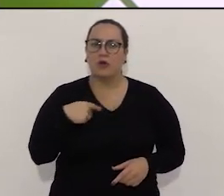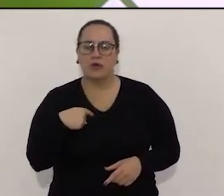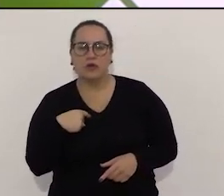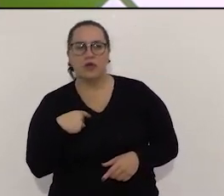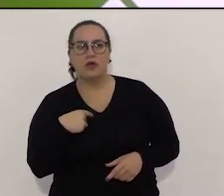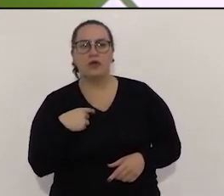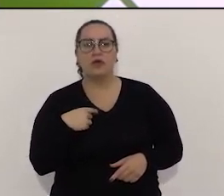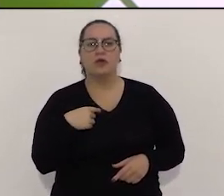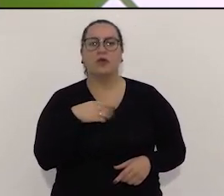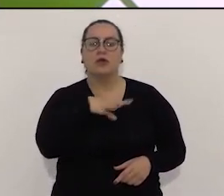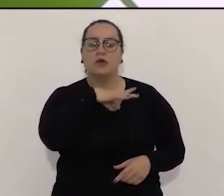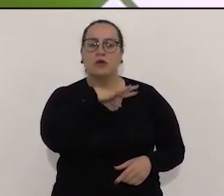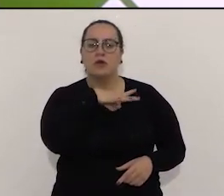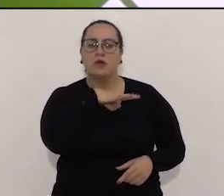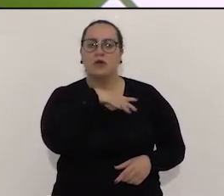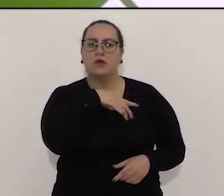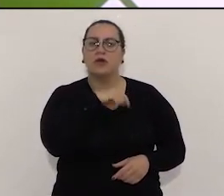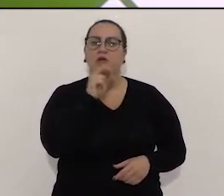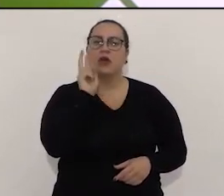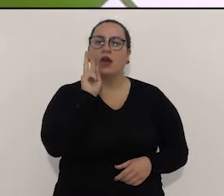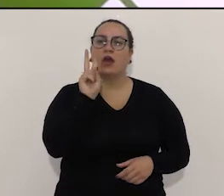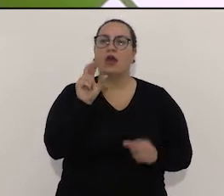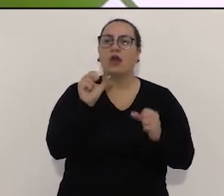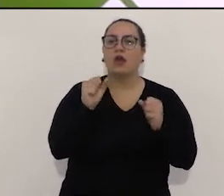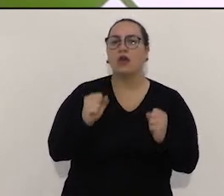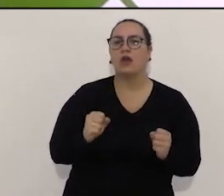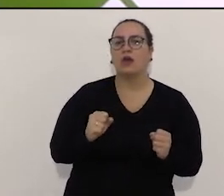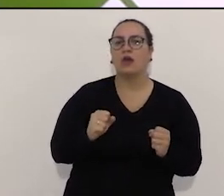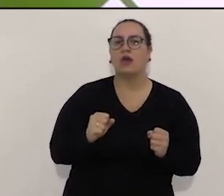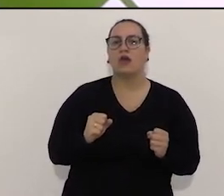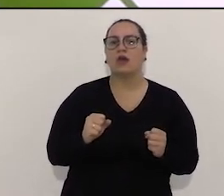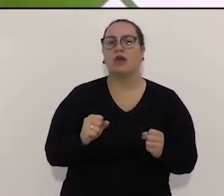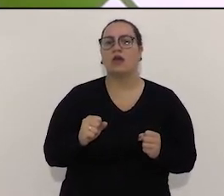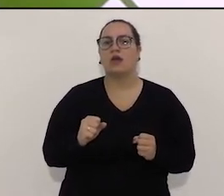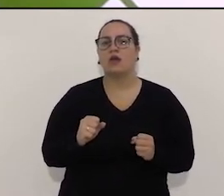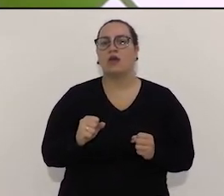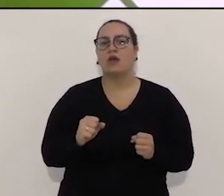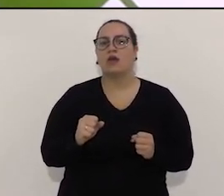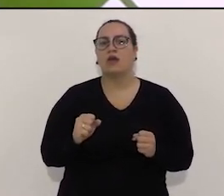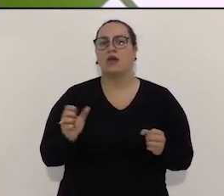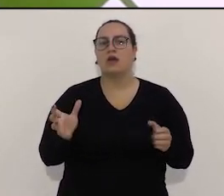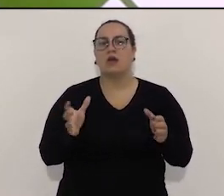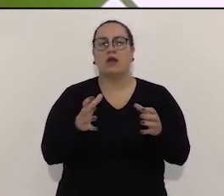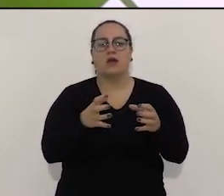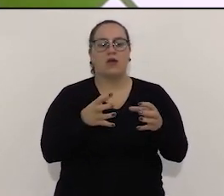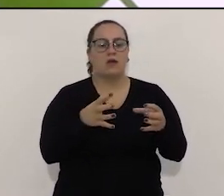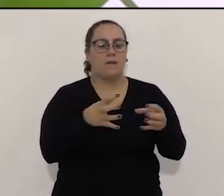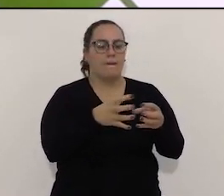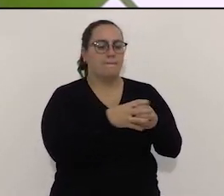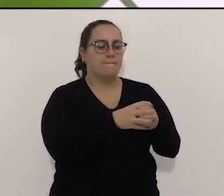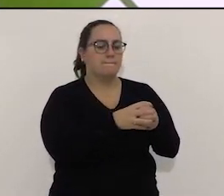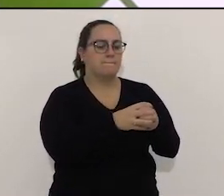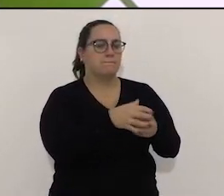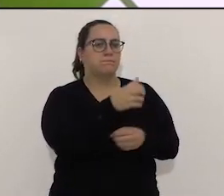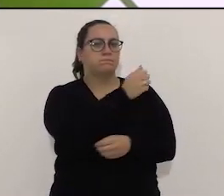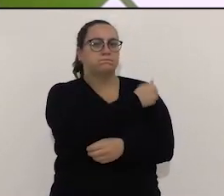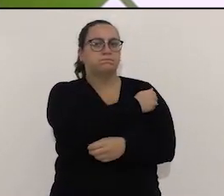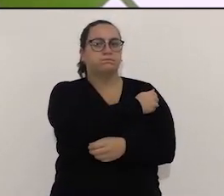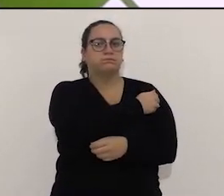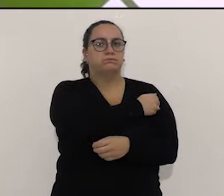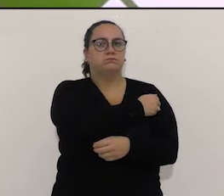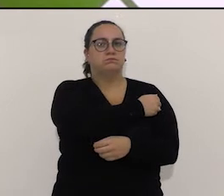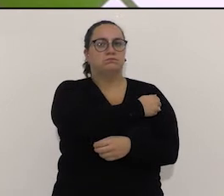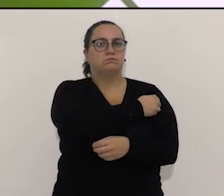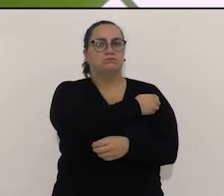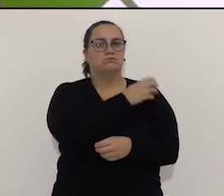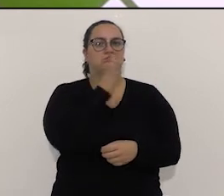que estar a pé da situação e ver aquilo que é possível. O que muitos gestores estão fazendo é privatizando algumas áreas. Nós somos contra essa ideia